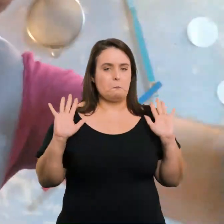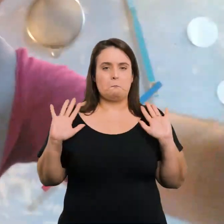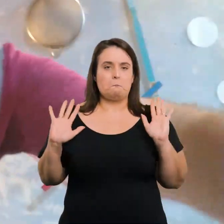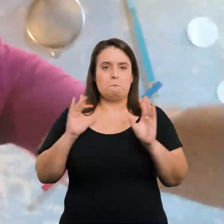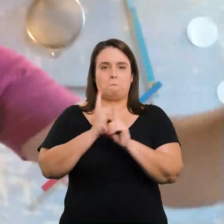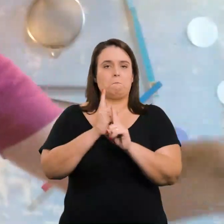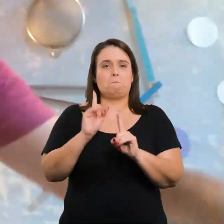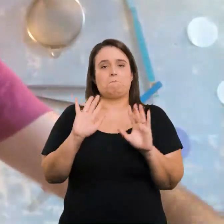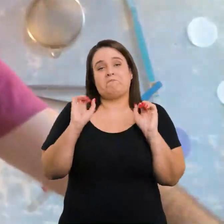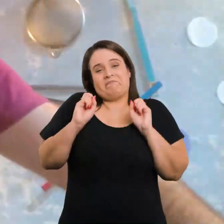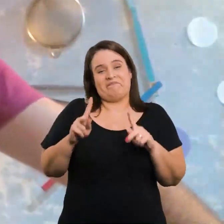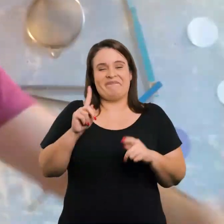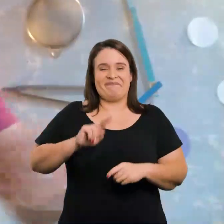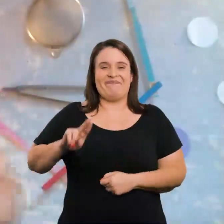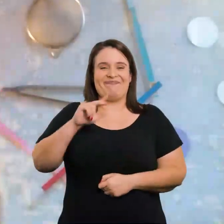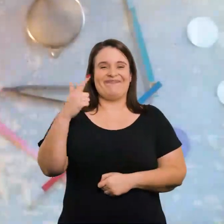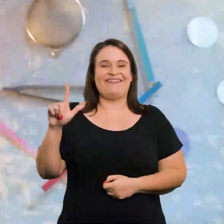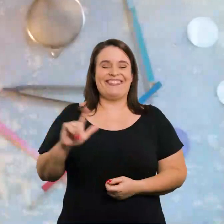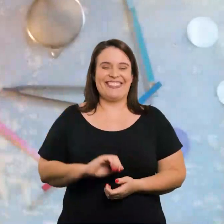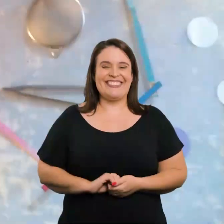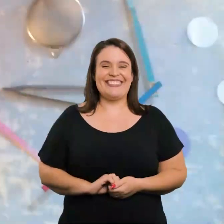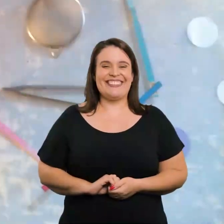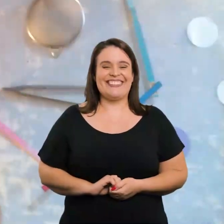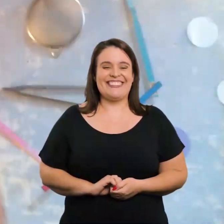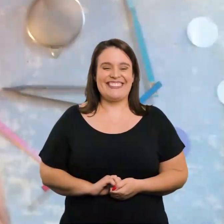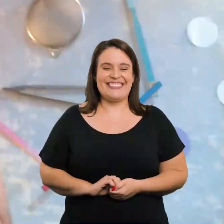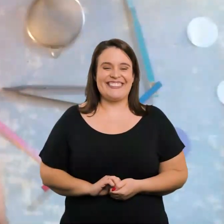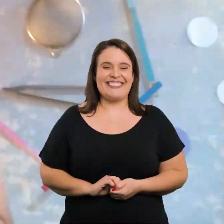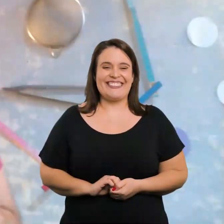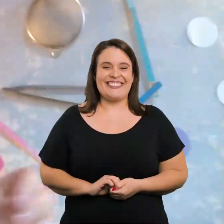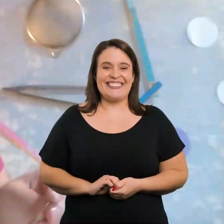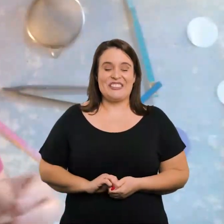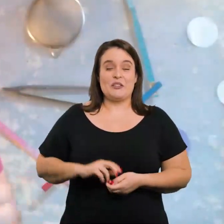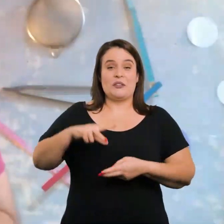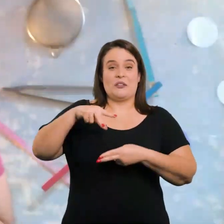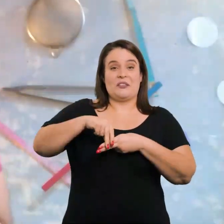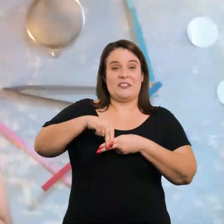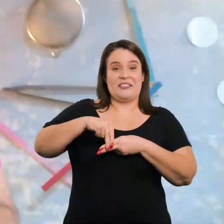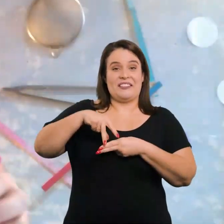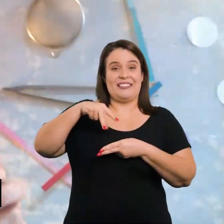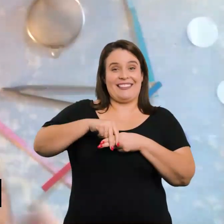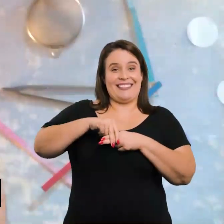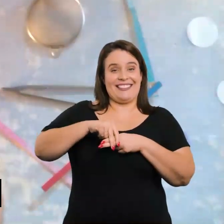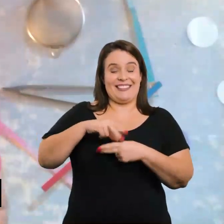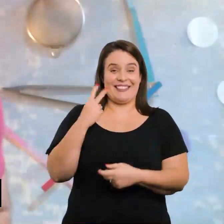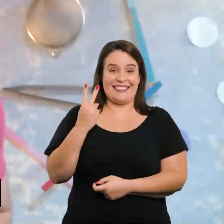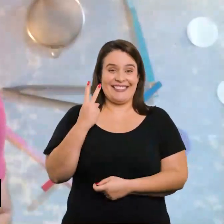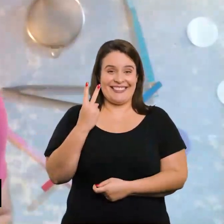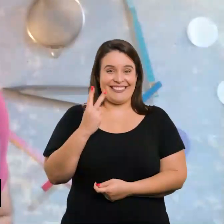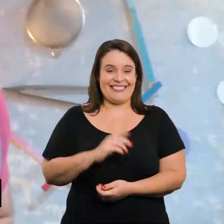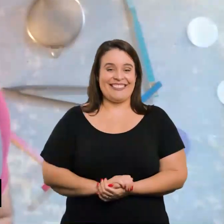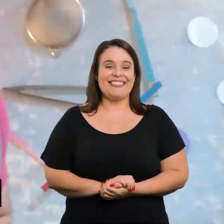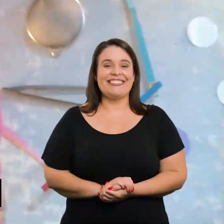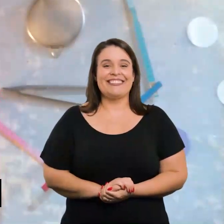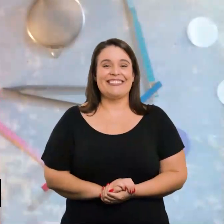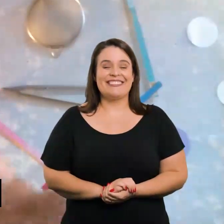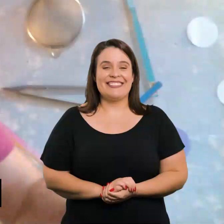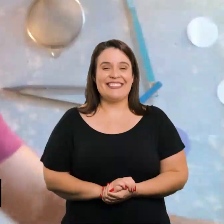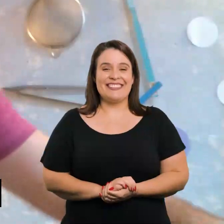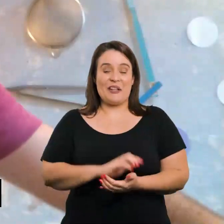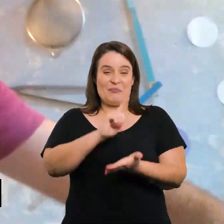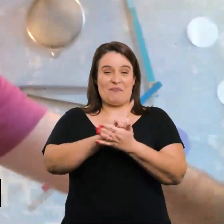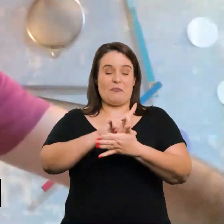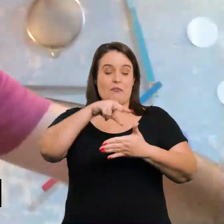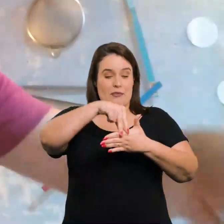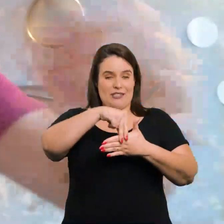Ué, não tenho mais. Tudo bem, eu vou usar outra coisa aqui. Ah, que tal isso aqui? Dois clips. Eu vou